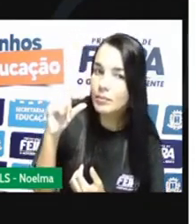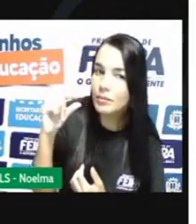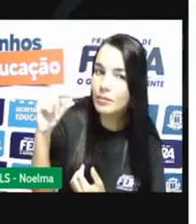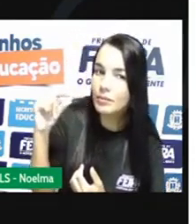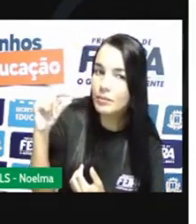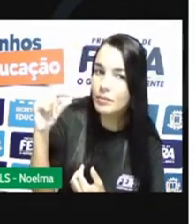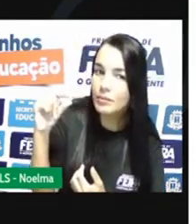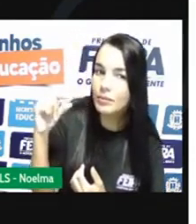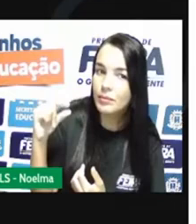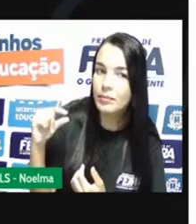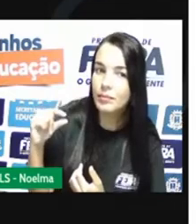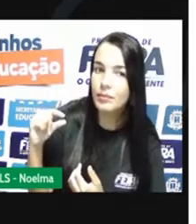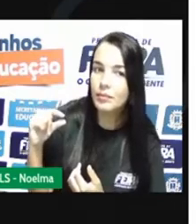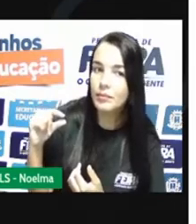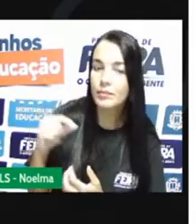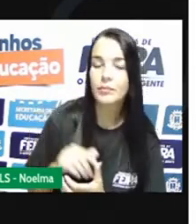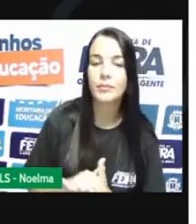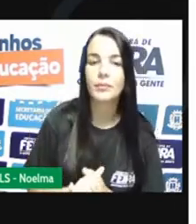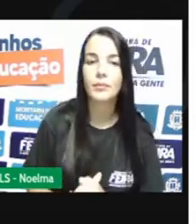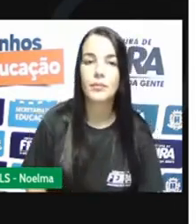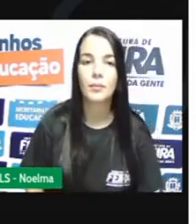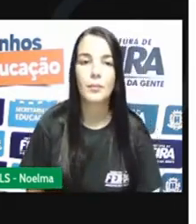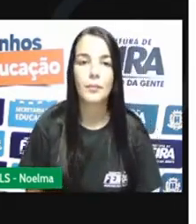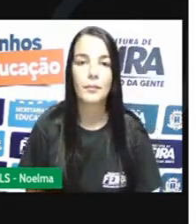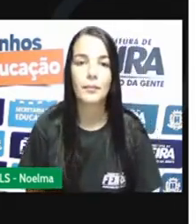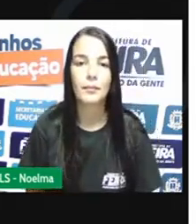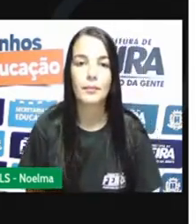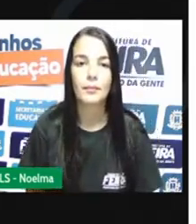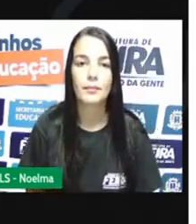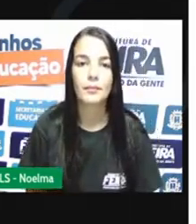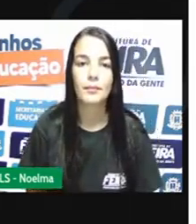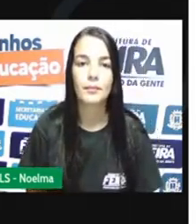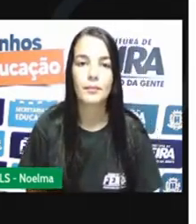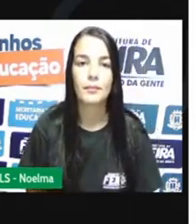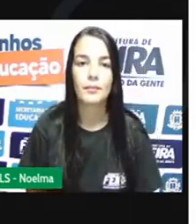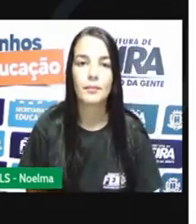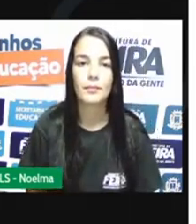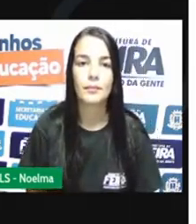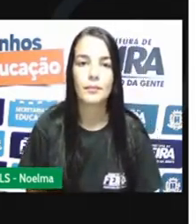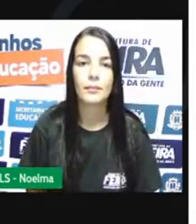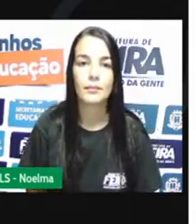no fundo, o óleo está acima, tá vendo? Vou colocar mais um pouquinho de água aqui para vocês verem.